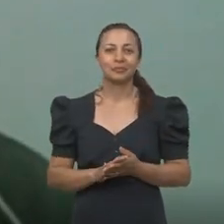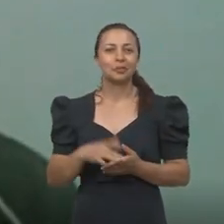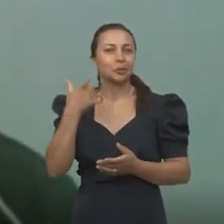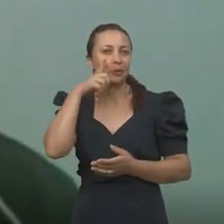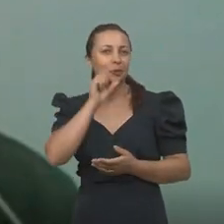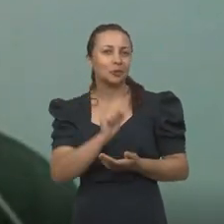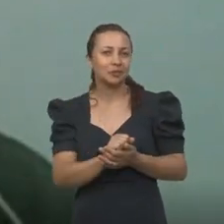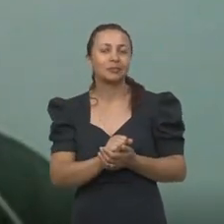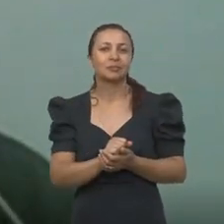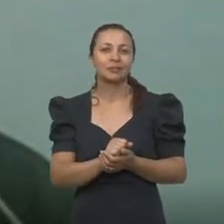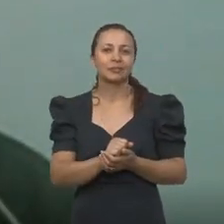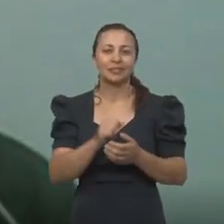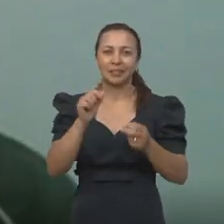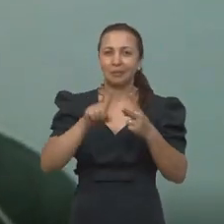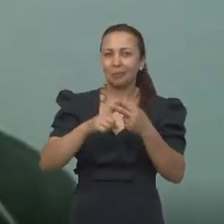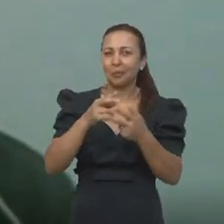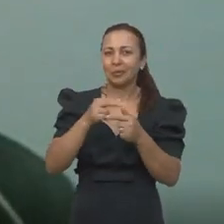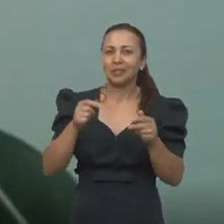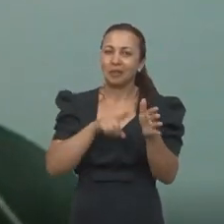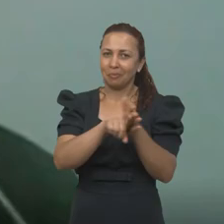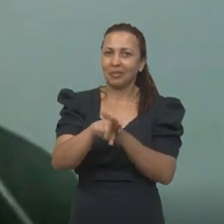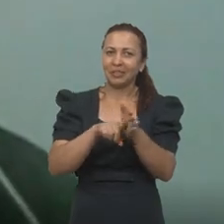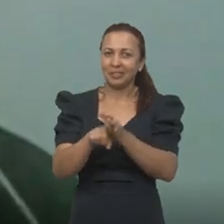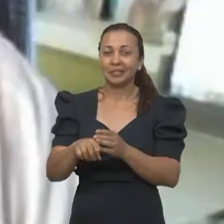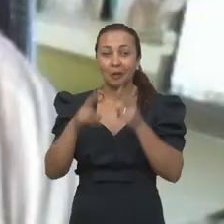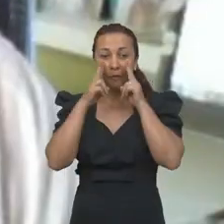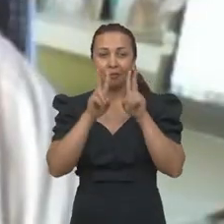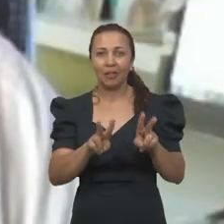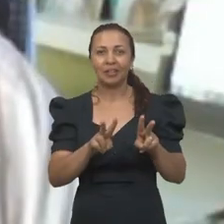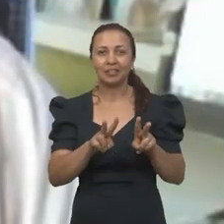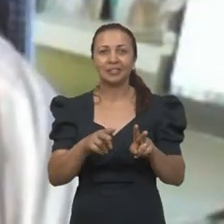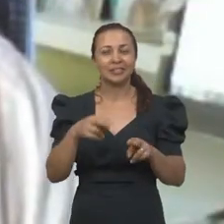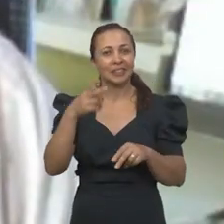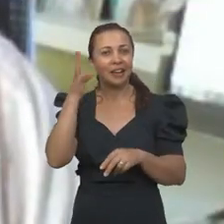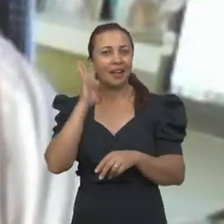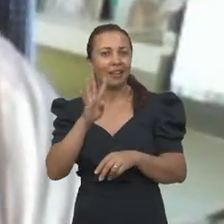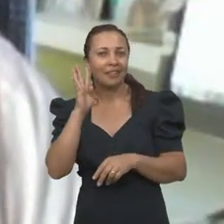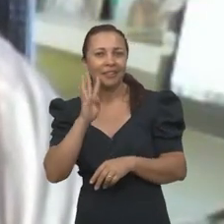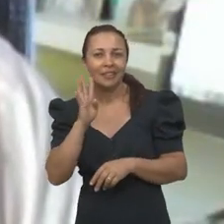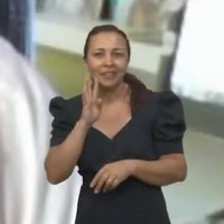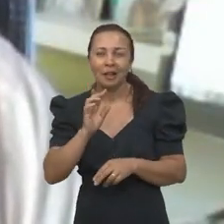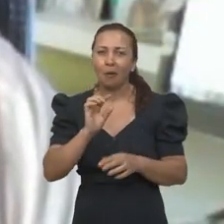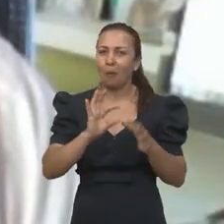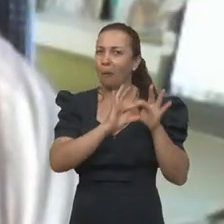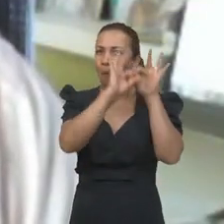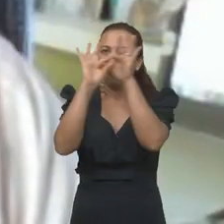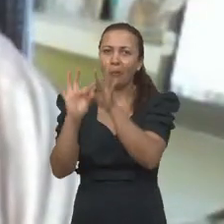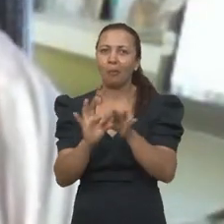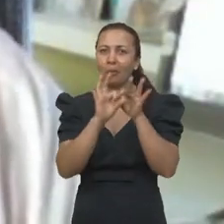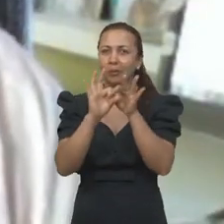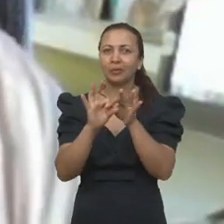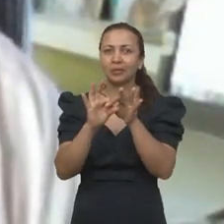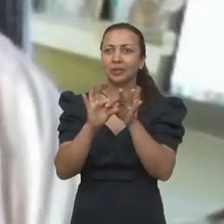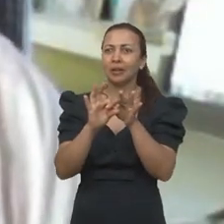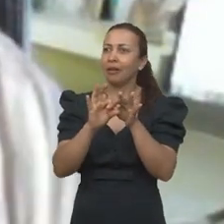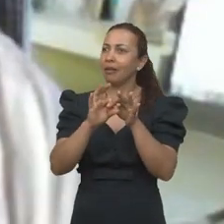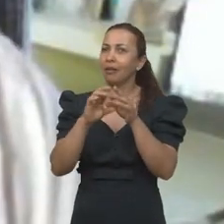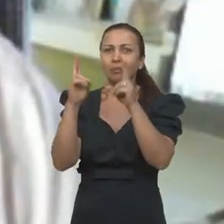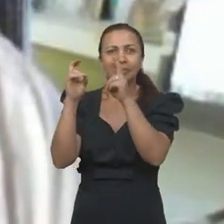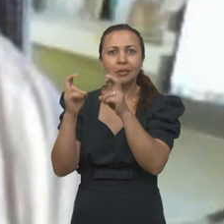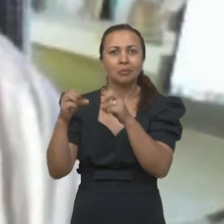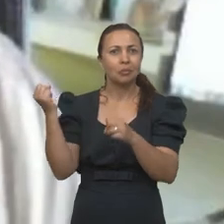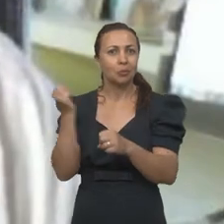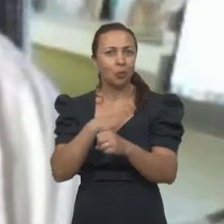conseguir produzir essa pesquisa. Então, veja que é uma coisa muito interessante. Ele conseguiu unir um fenômeno